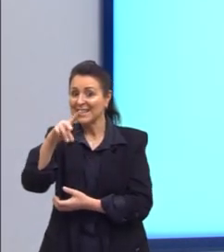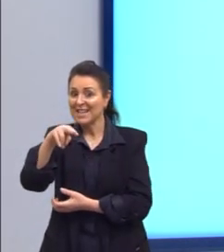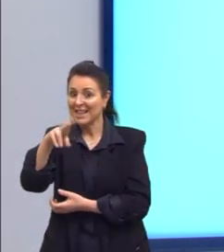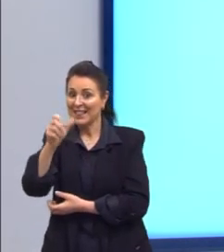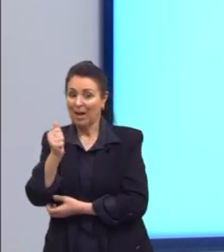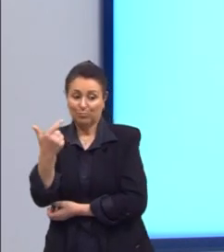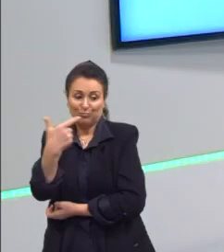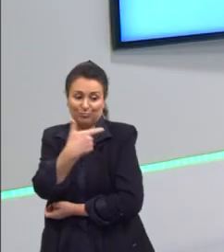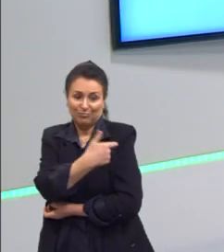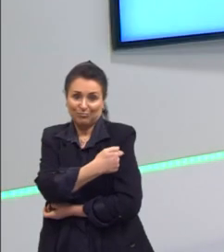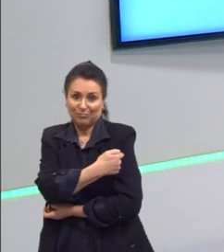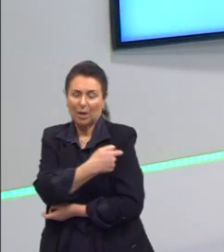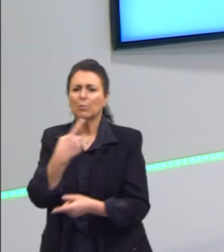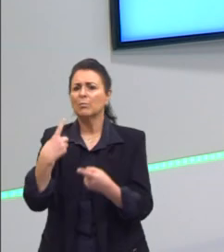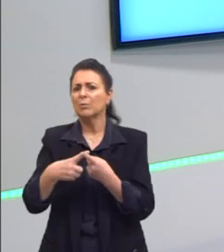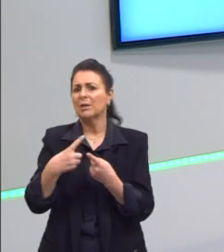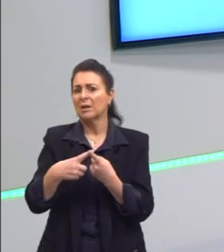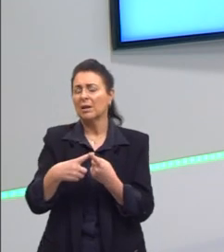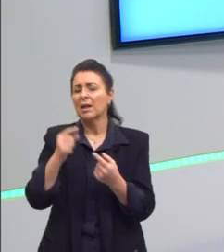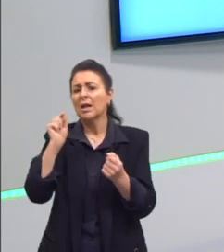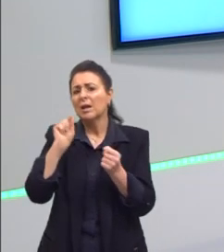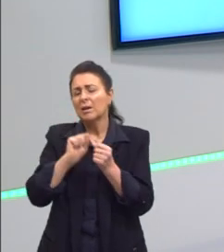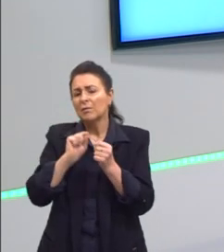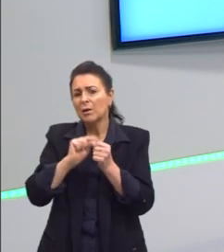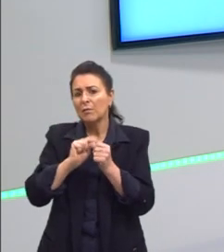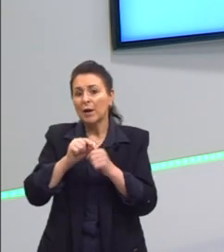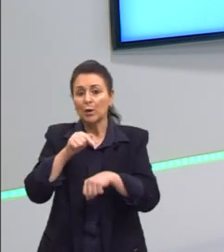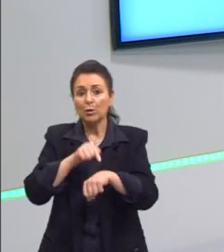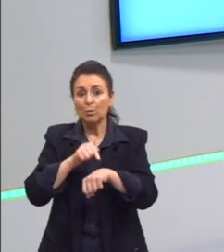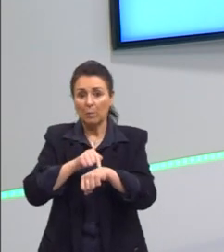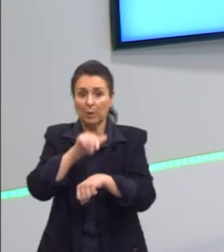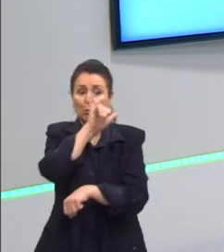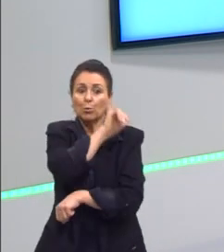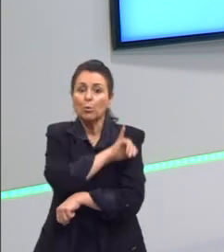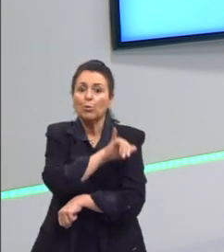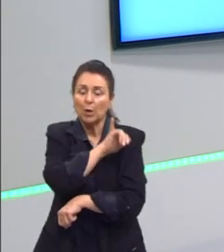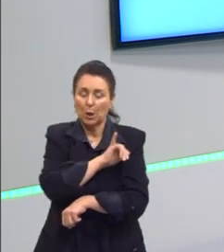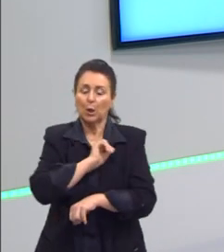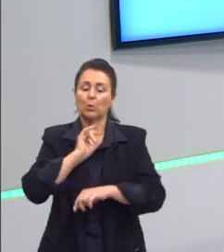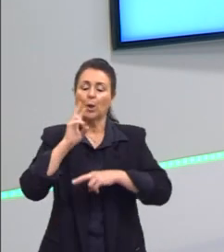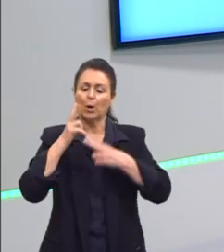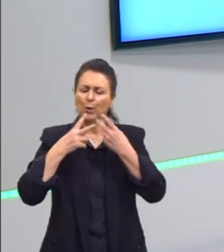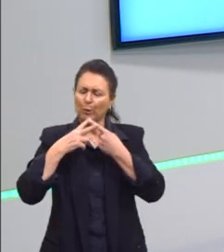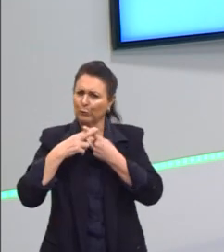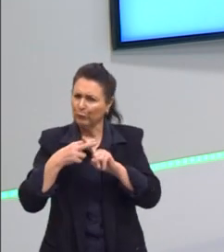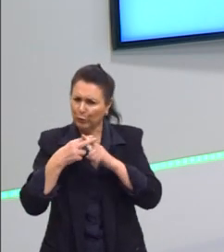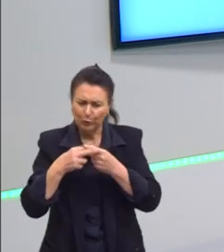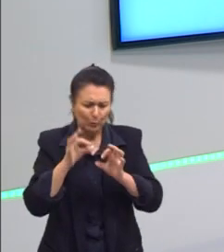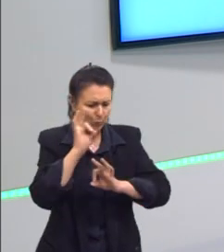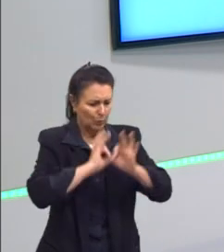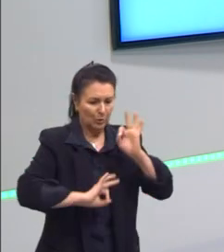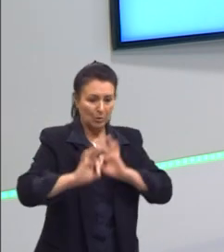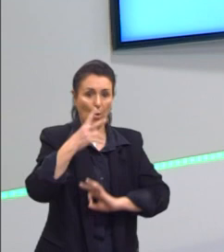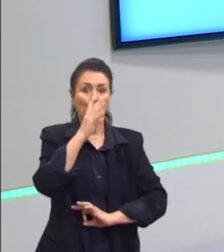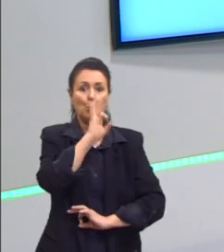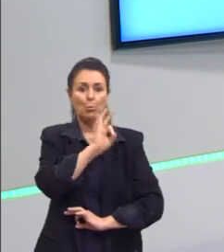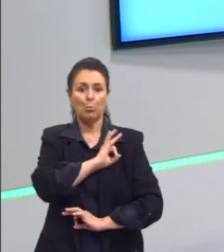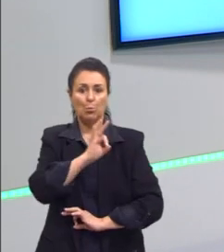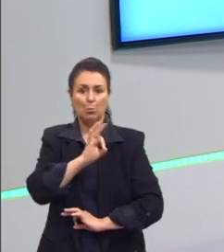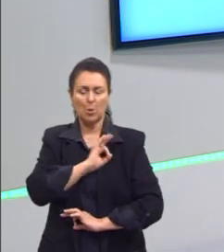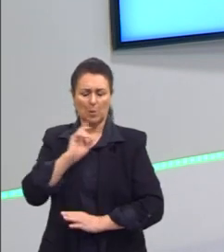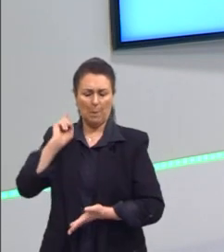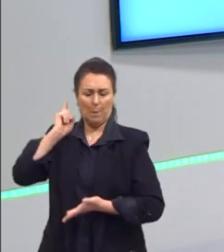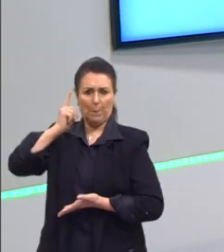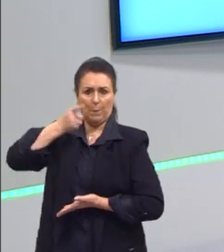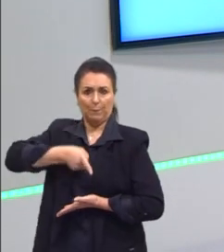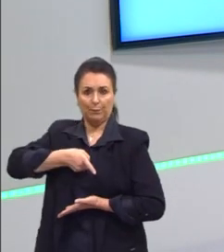a gente ressaltar exatamente isso. Ela foi feita nesse momento que o Rio de Janeiro passava por reformas, que a polícia era extremamente autoritária. E